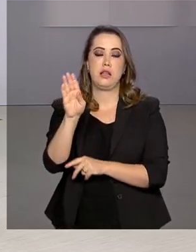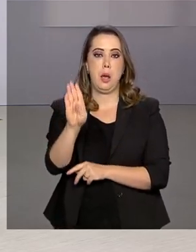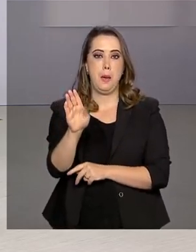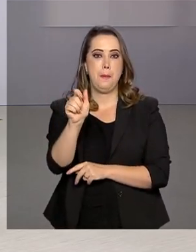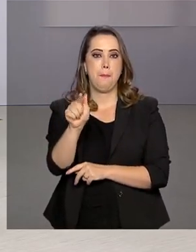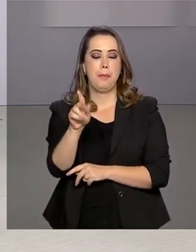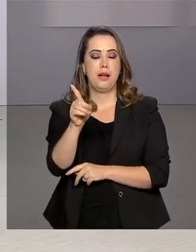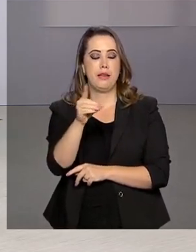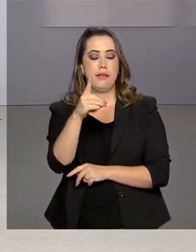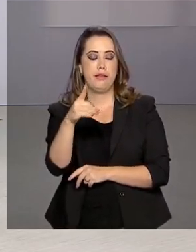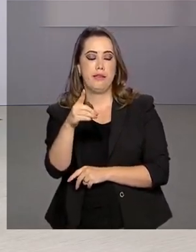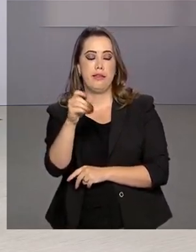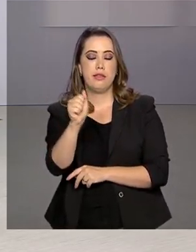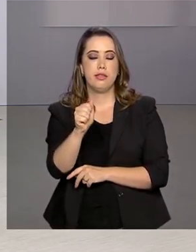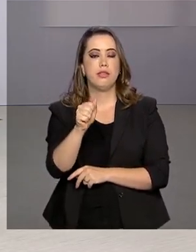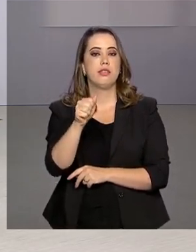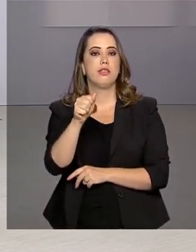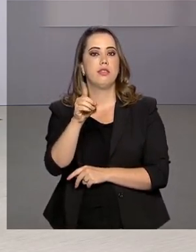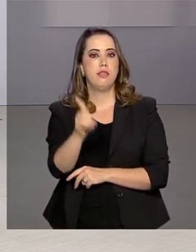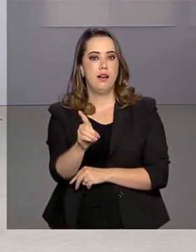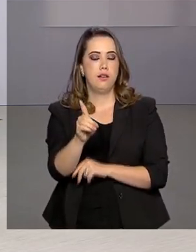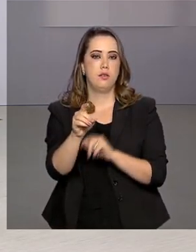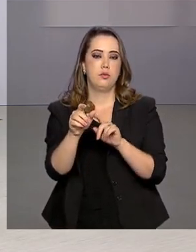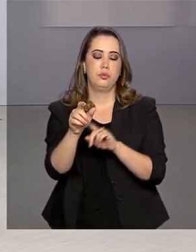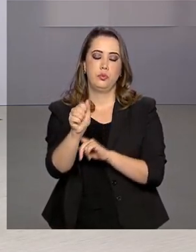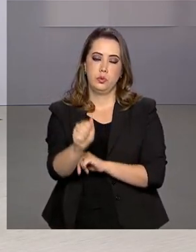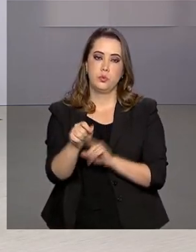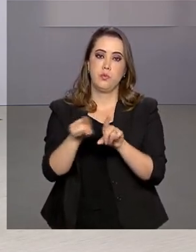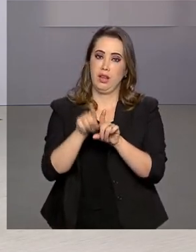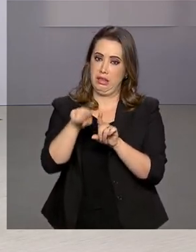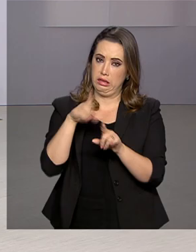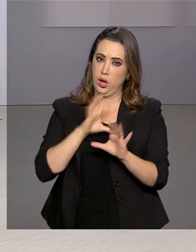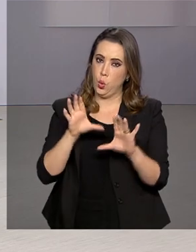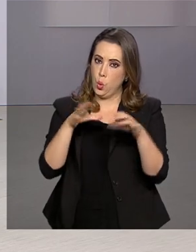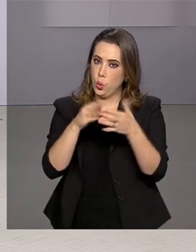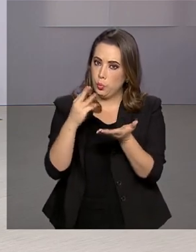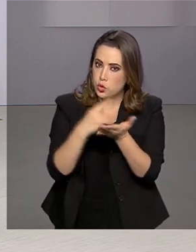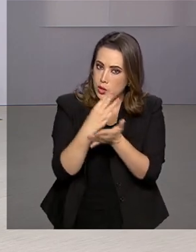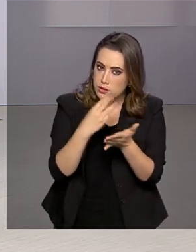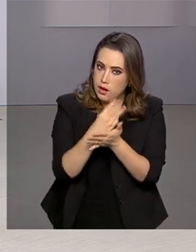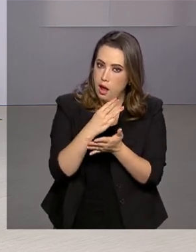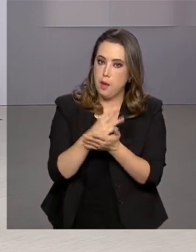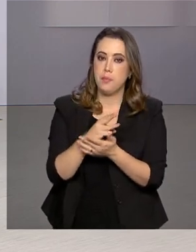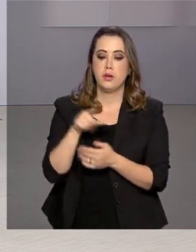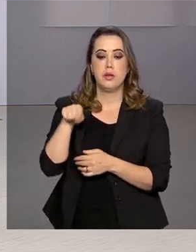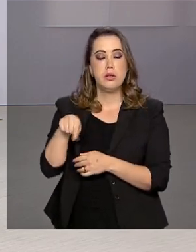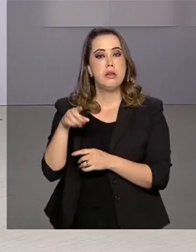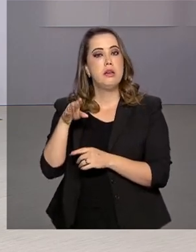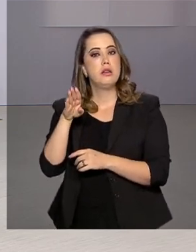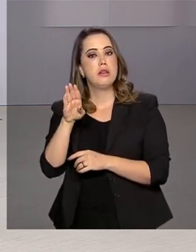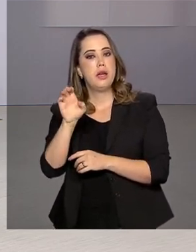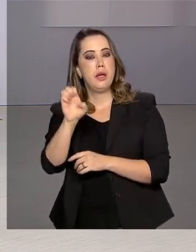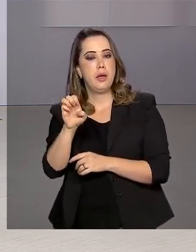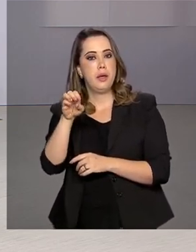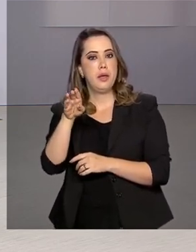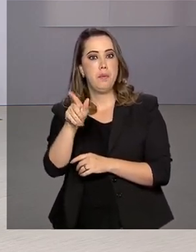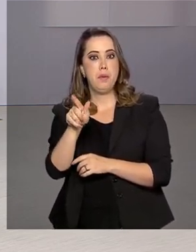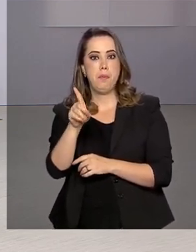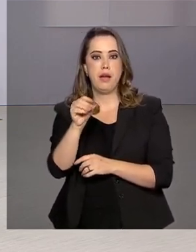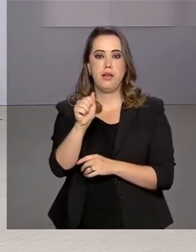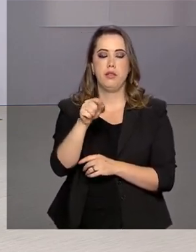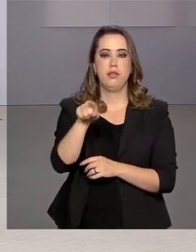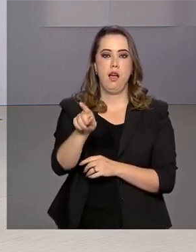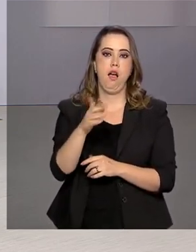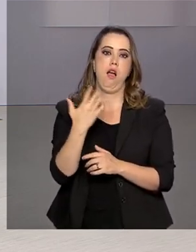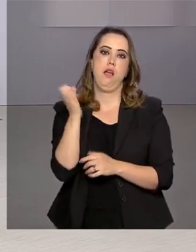Embaixada do Brasil no Iraque criou o grupo de WhatsApp chamado Embi-BR Bagdá Emergência, com o objetivo de